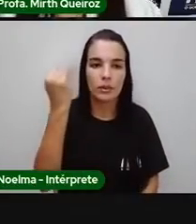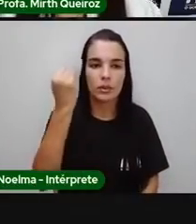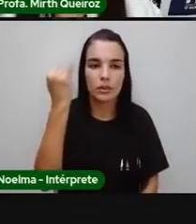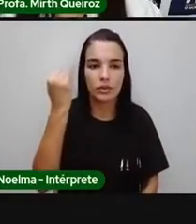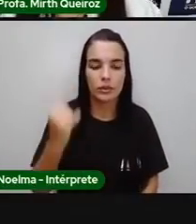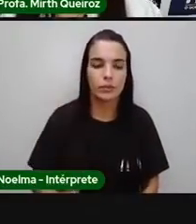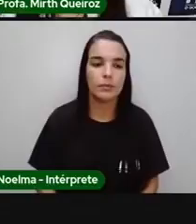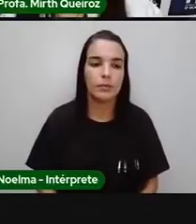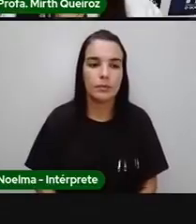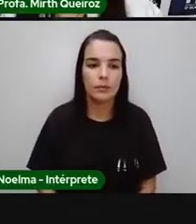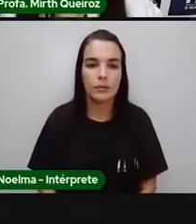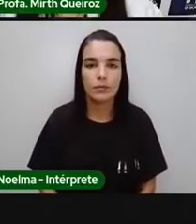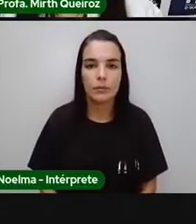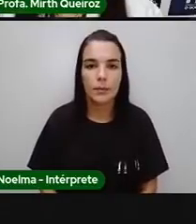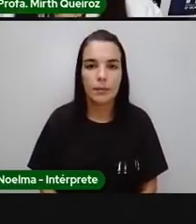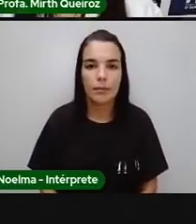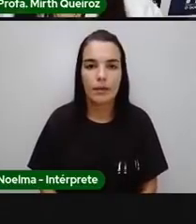tá?